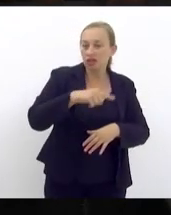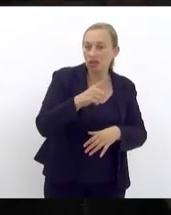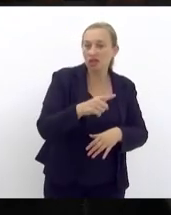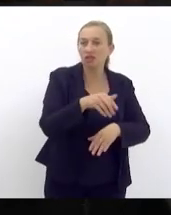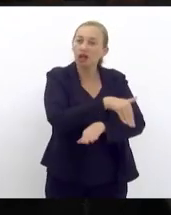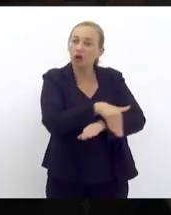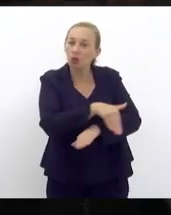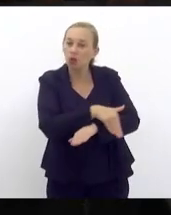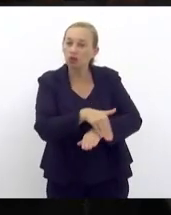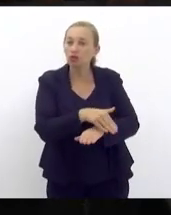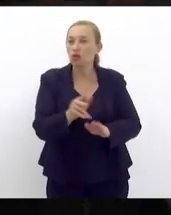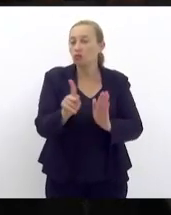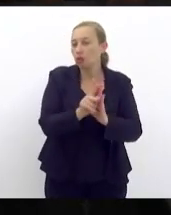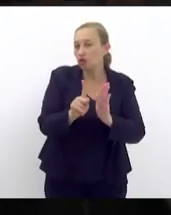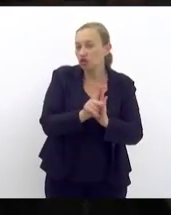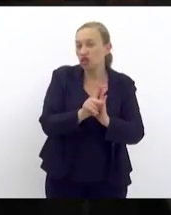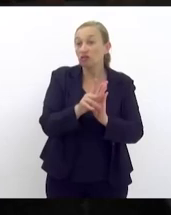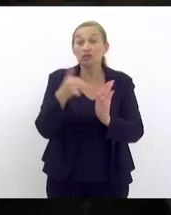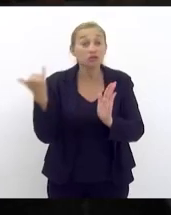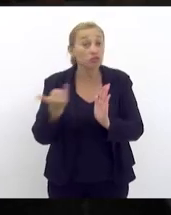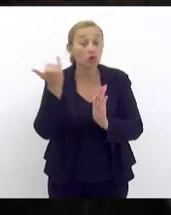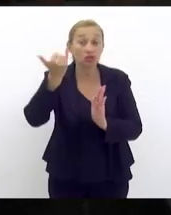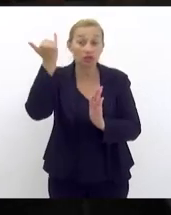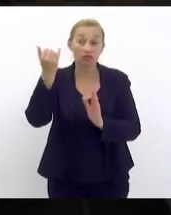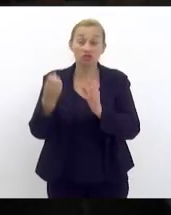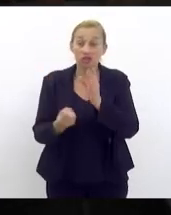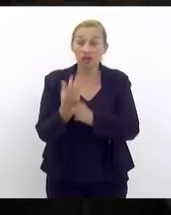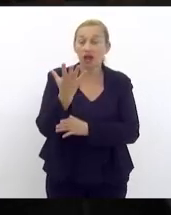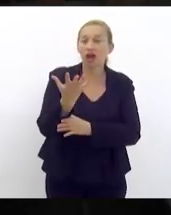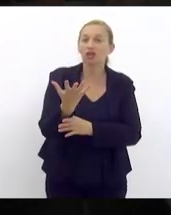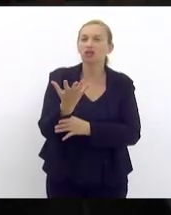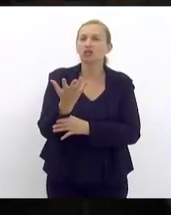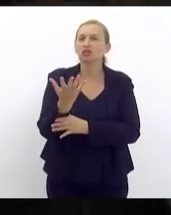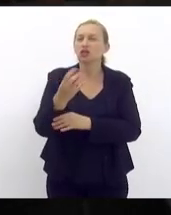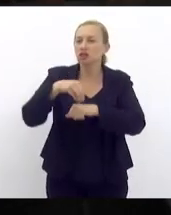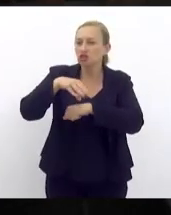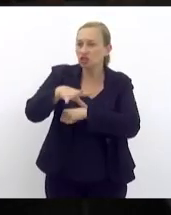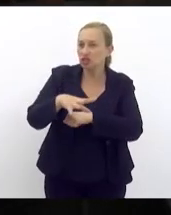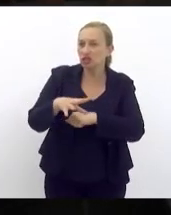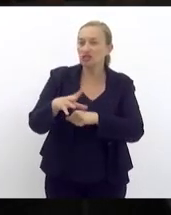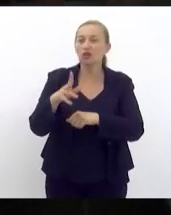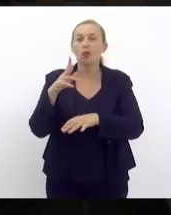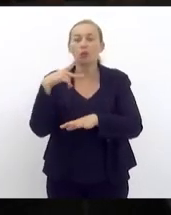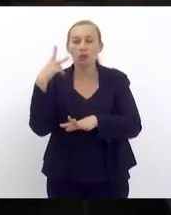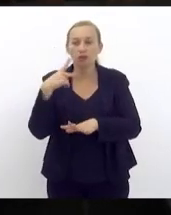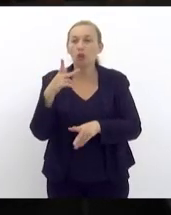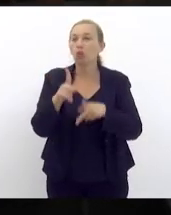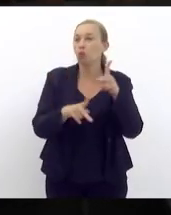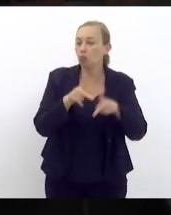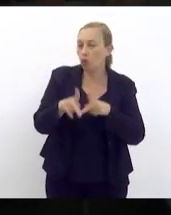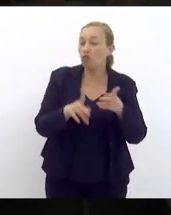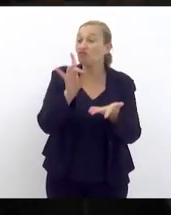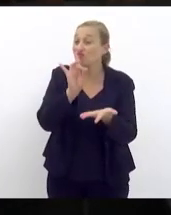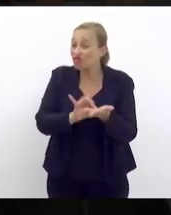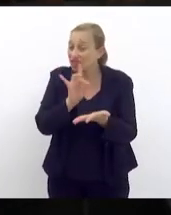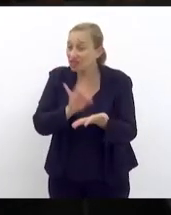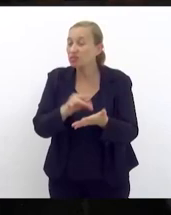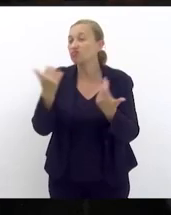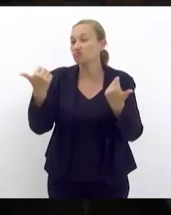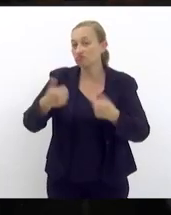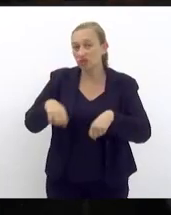projetos de relevância com indicações parlamentares que a população verdadeiramente